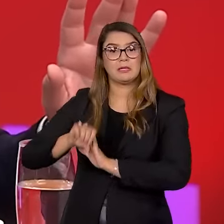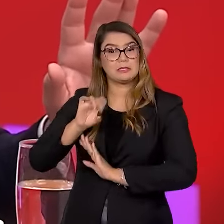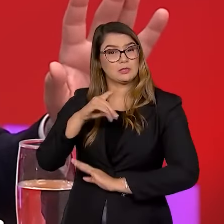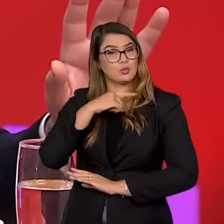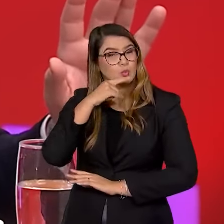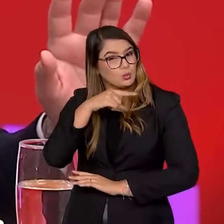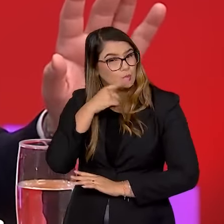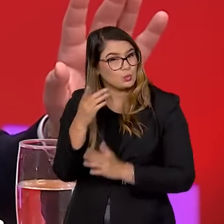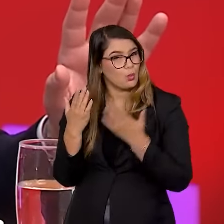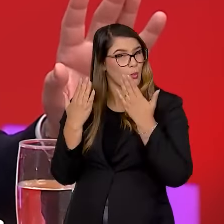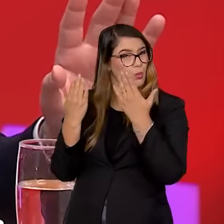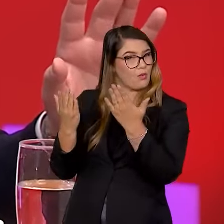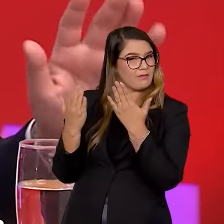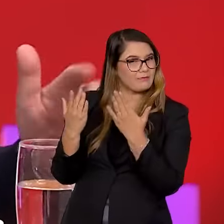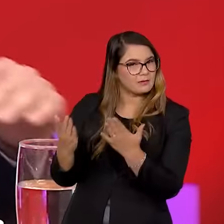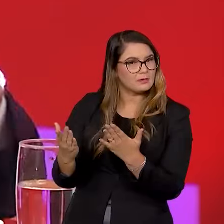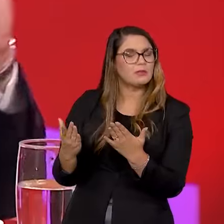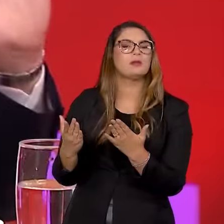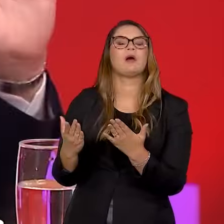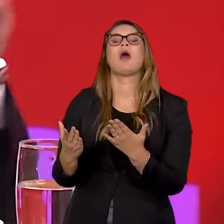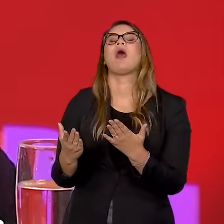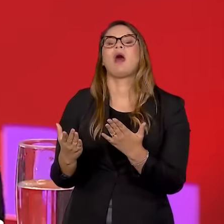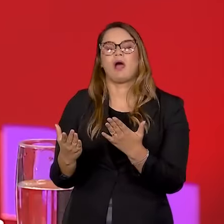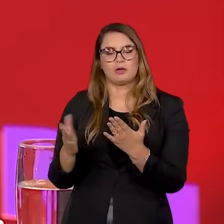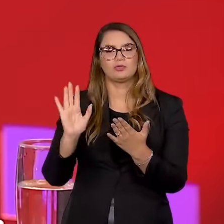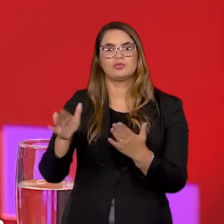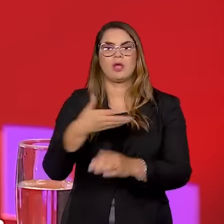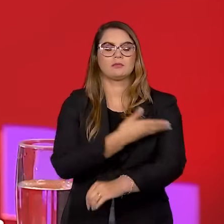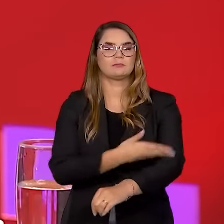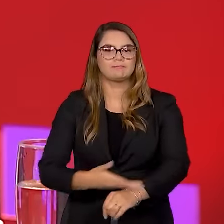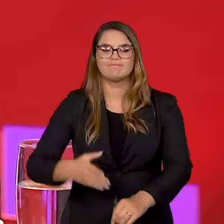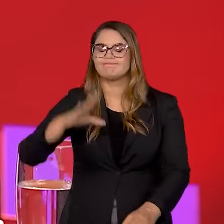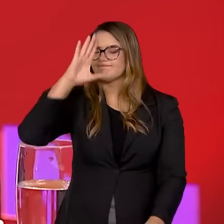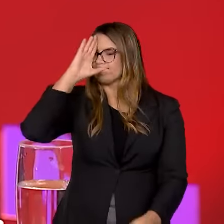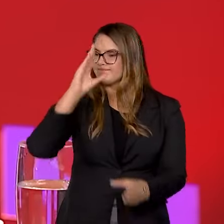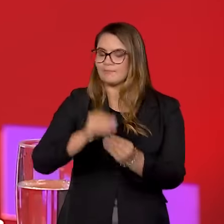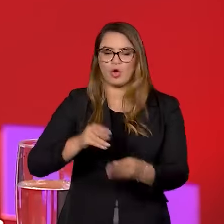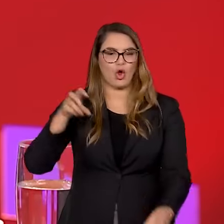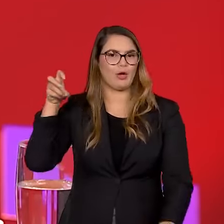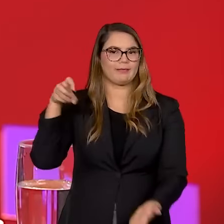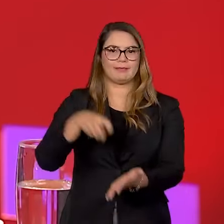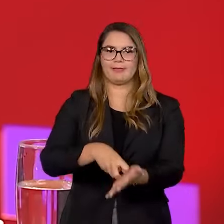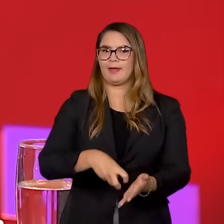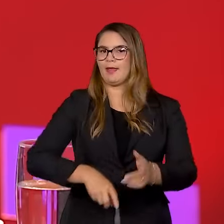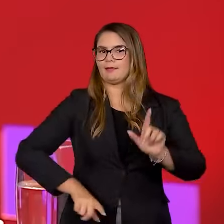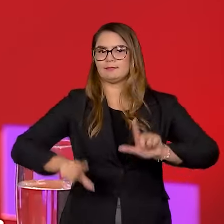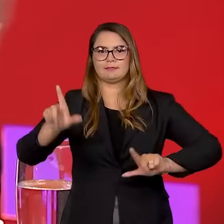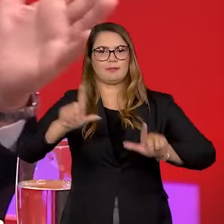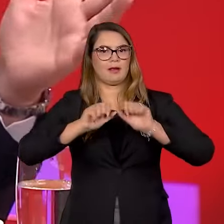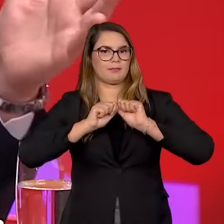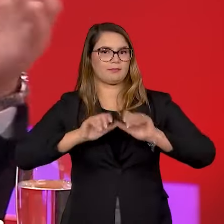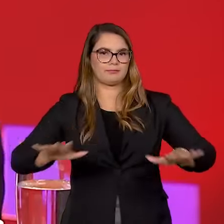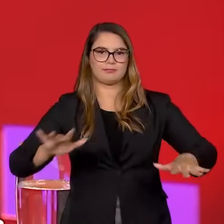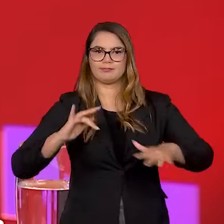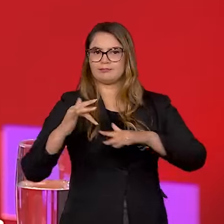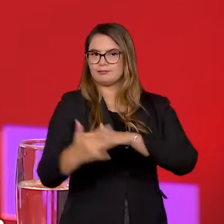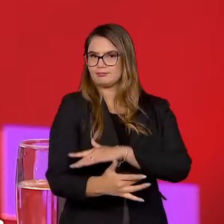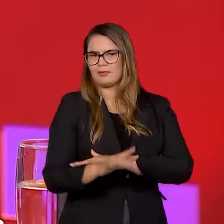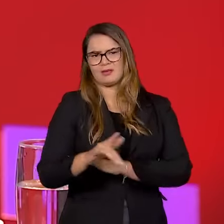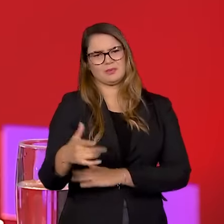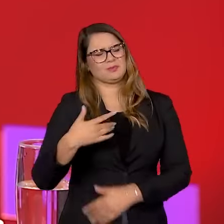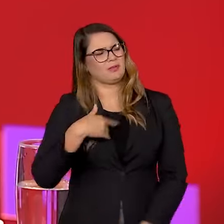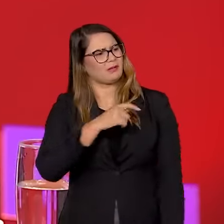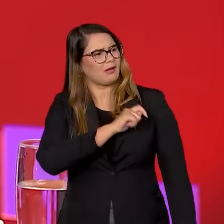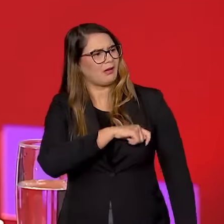uma dúvida, uma dúvida razoável, que simplesmente o sujeito já está condenado pelo tribunal midiático. E isso é absolutamente